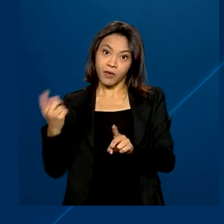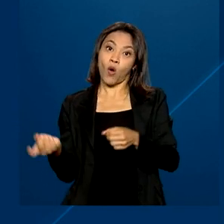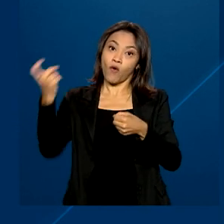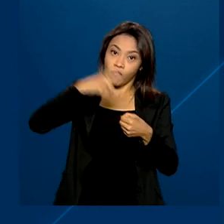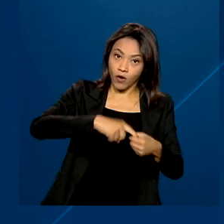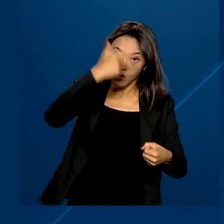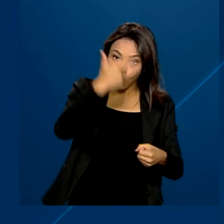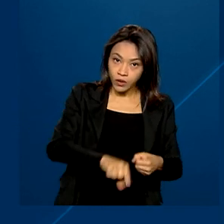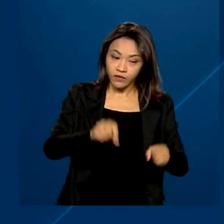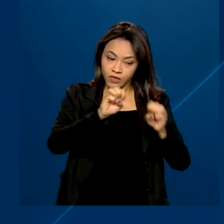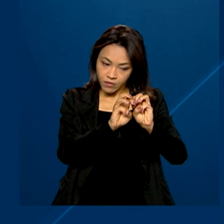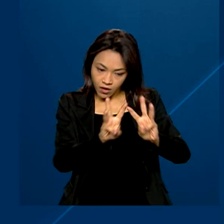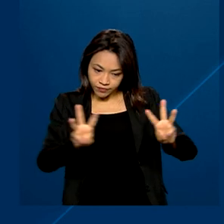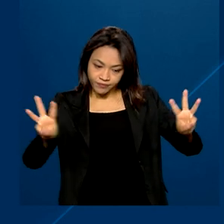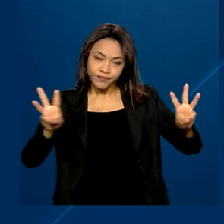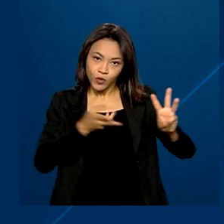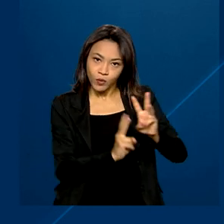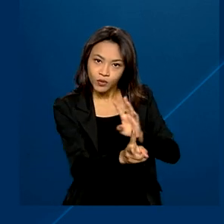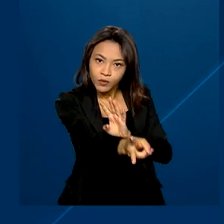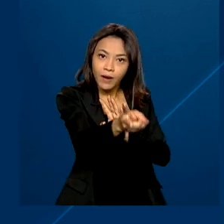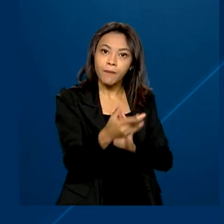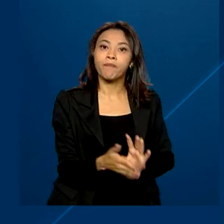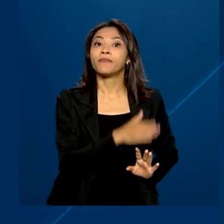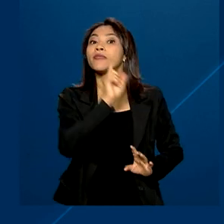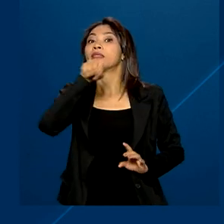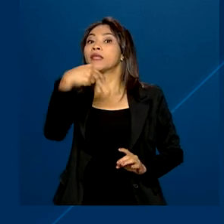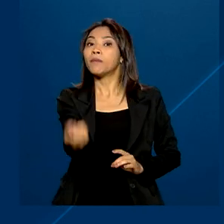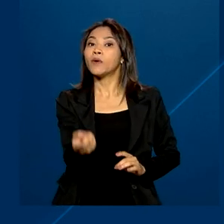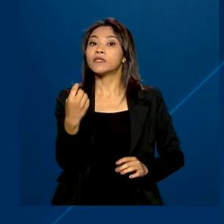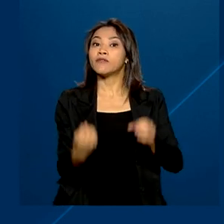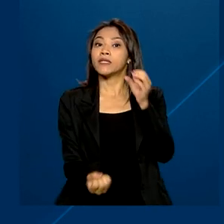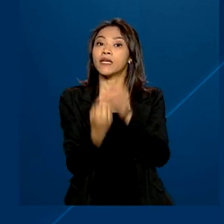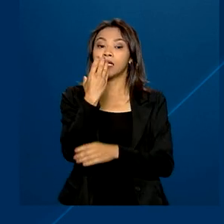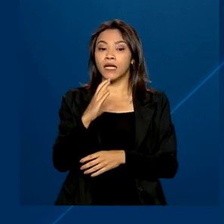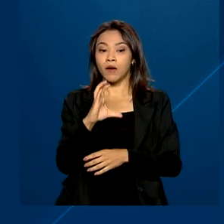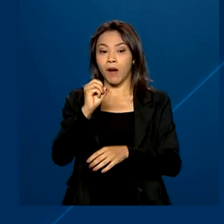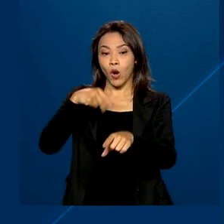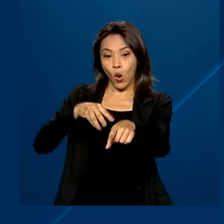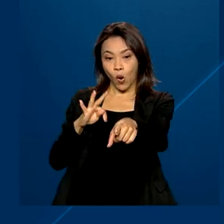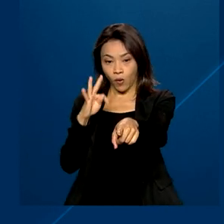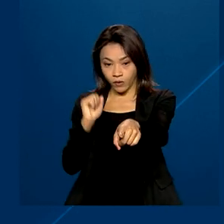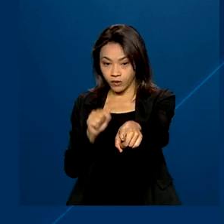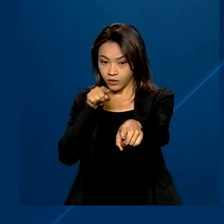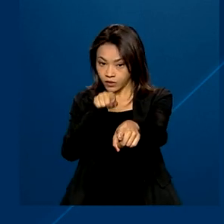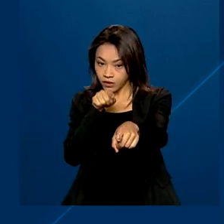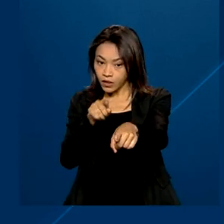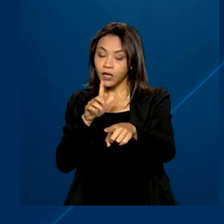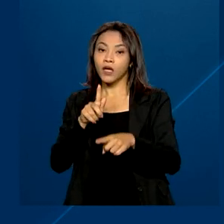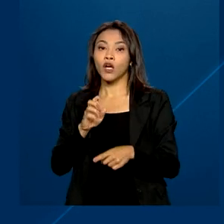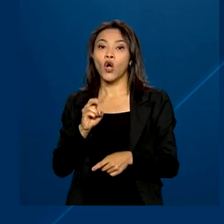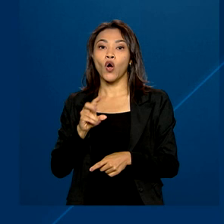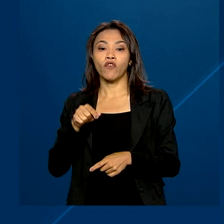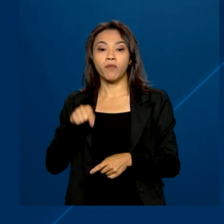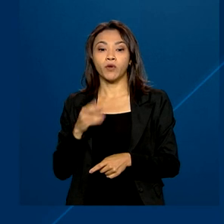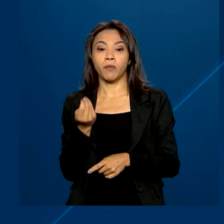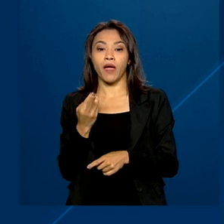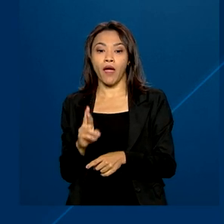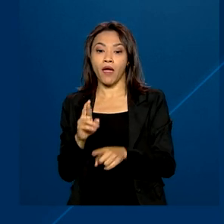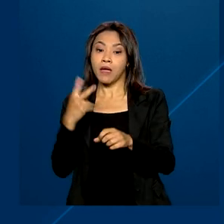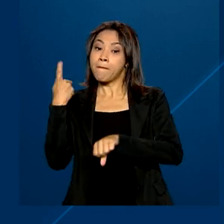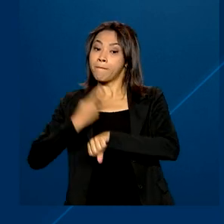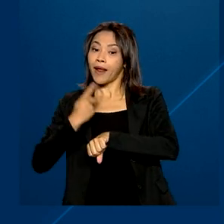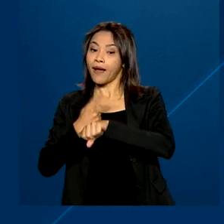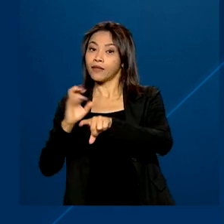para continuar o processo. O próximo passo é criar uma conta gov.br, nível prata ou ouro, para